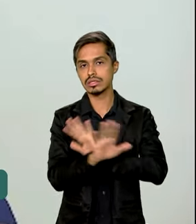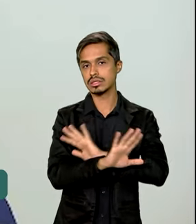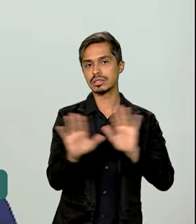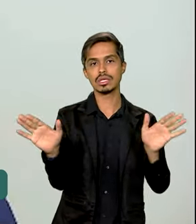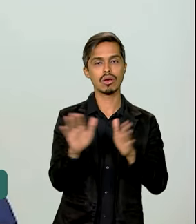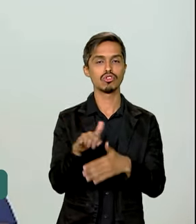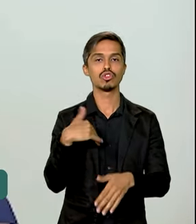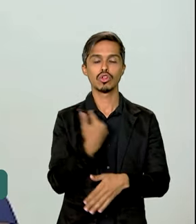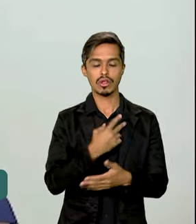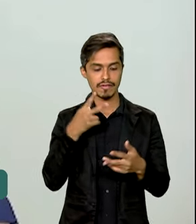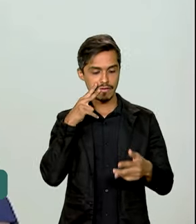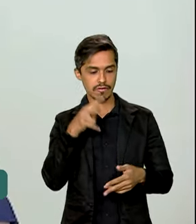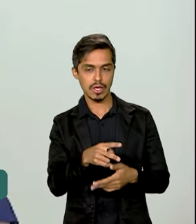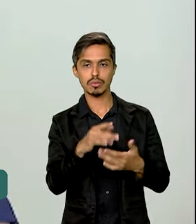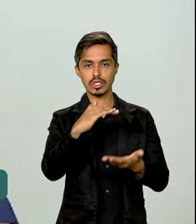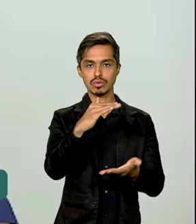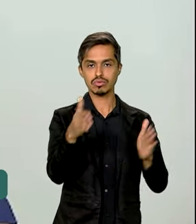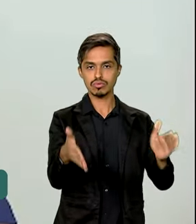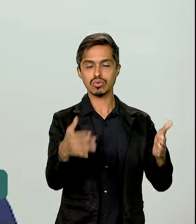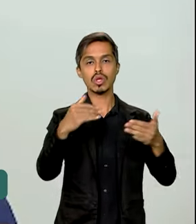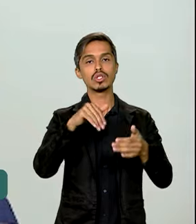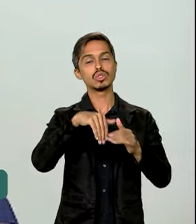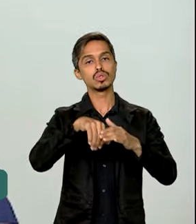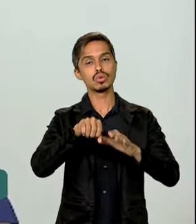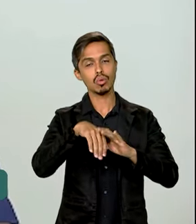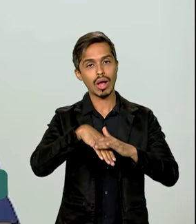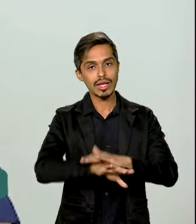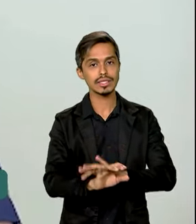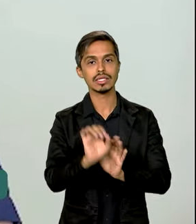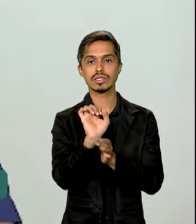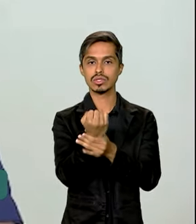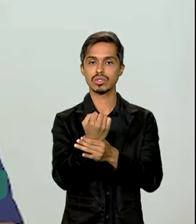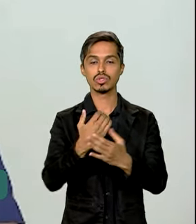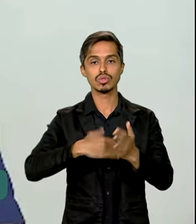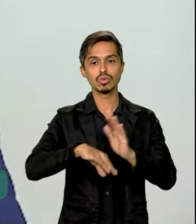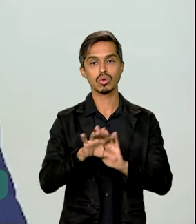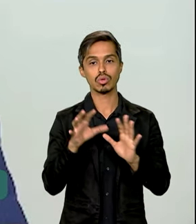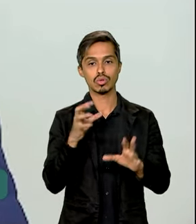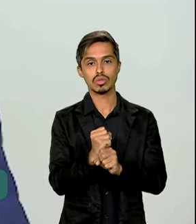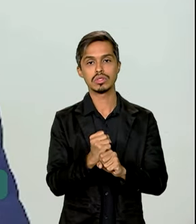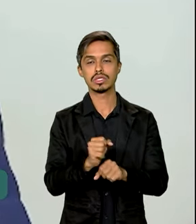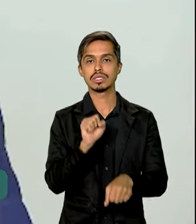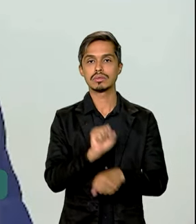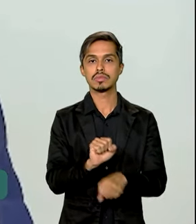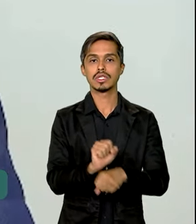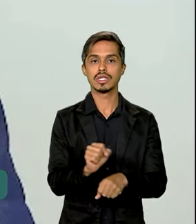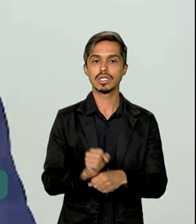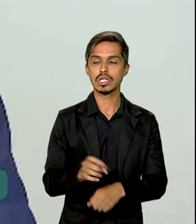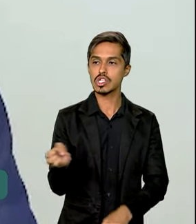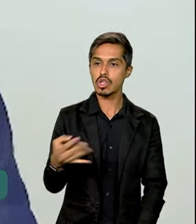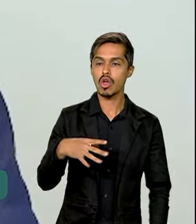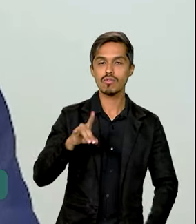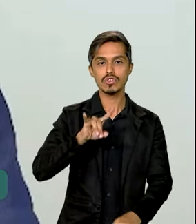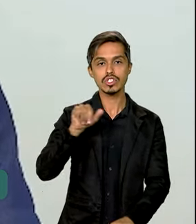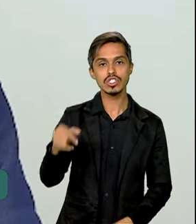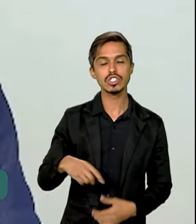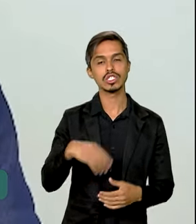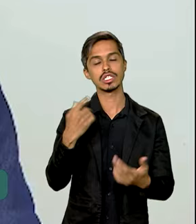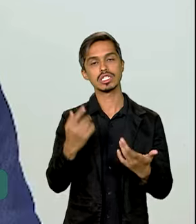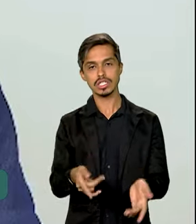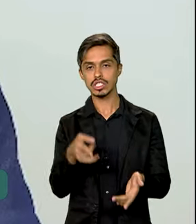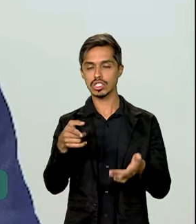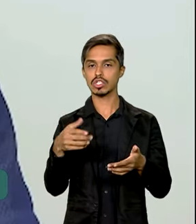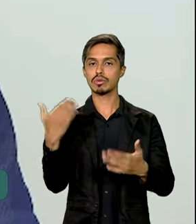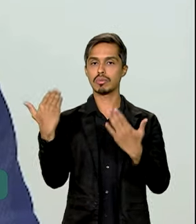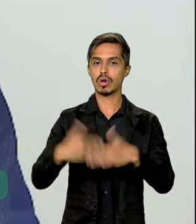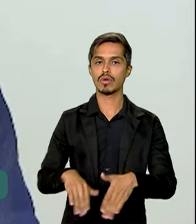esses malotes agora estão guardados num local seguro, todos reunidos, esperando a nova data de aplicação para poderem ser distribuídos e